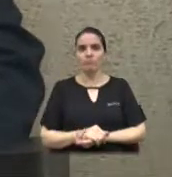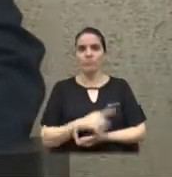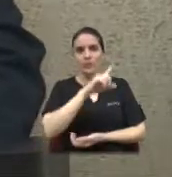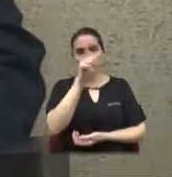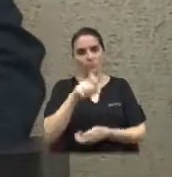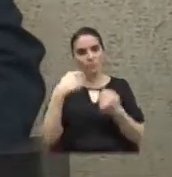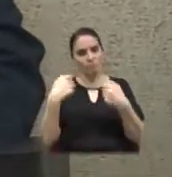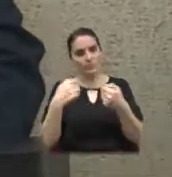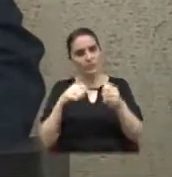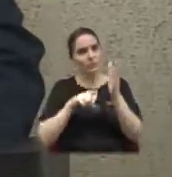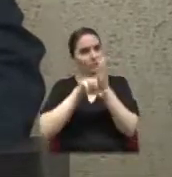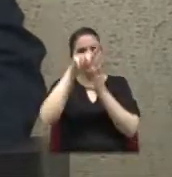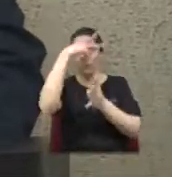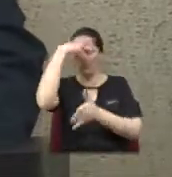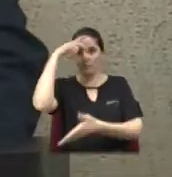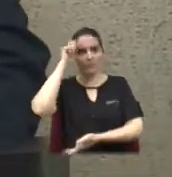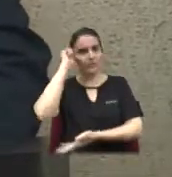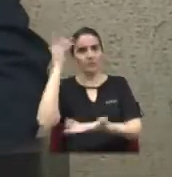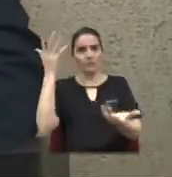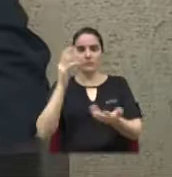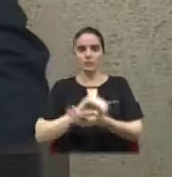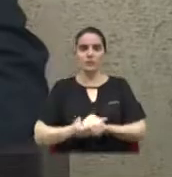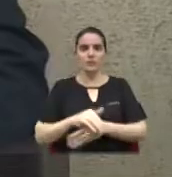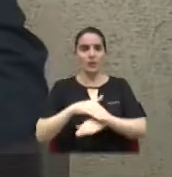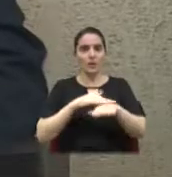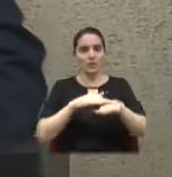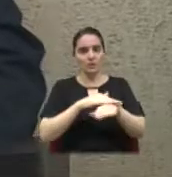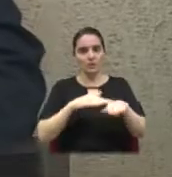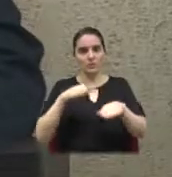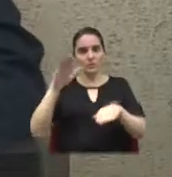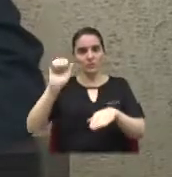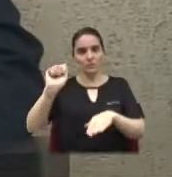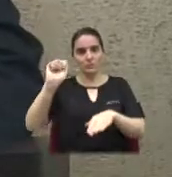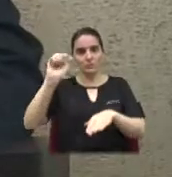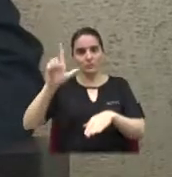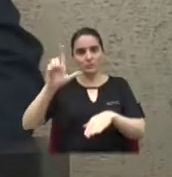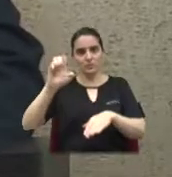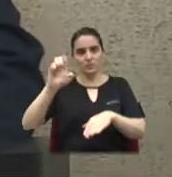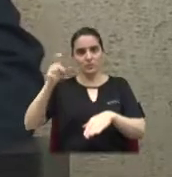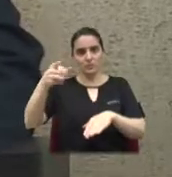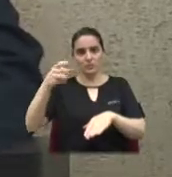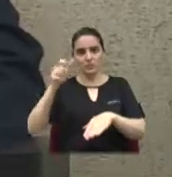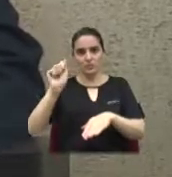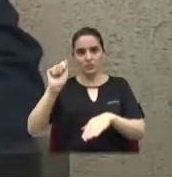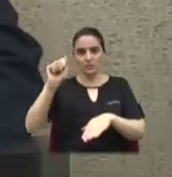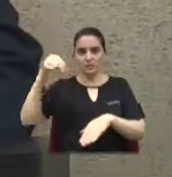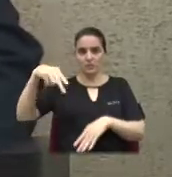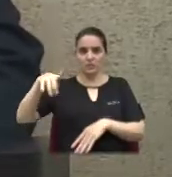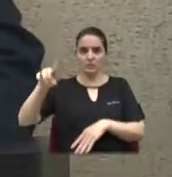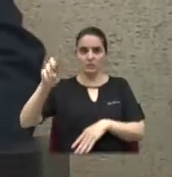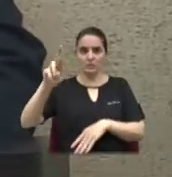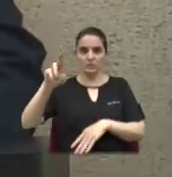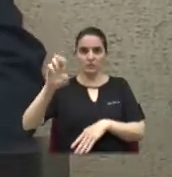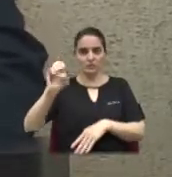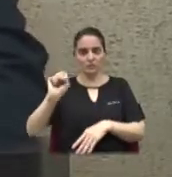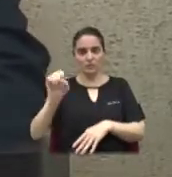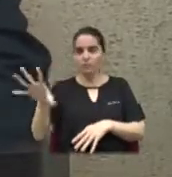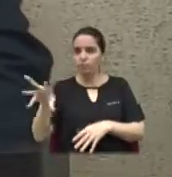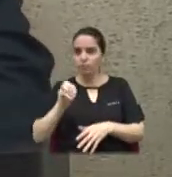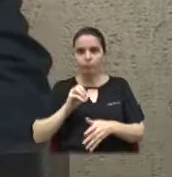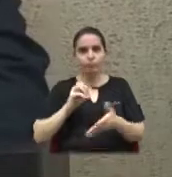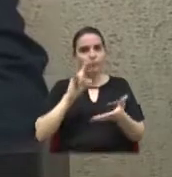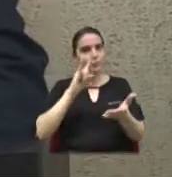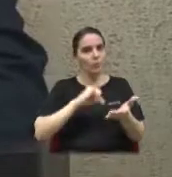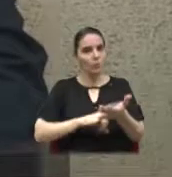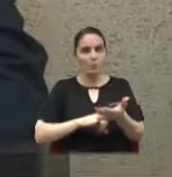fazer esse requerimento? Eu conversei com Alexandre Ferrari, vou pegar toda a documentação que foi feita até hoje. As multas,